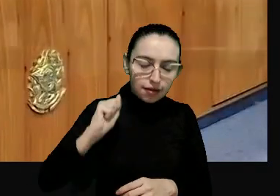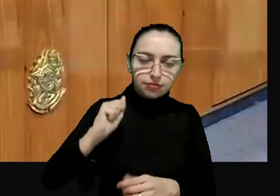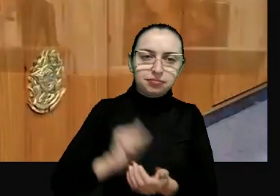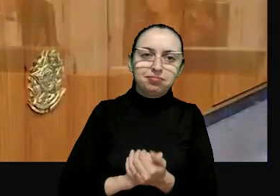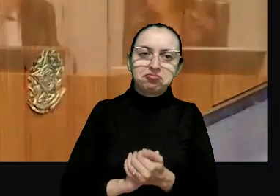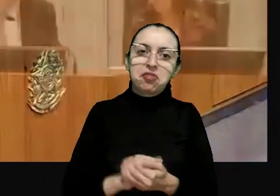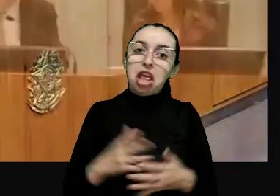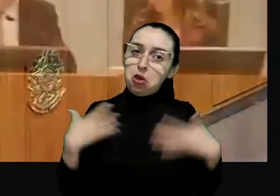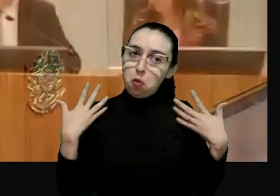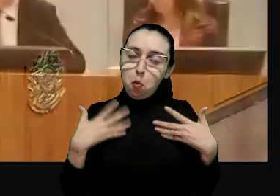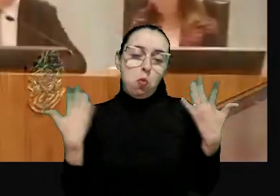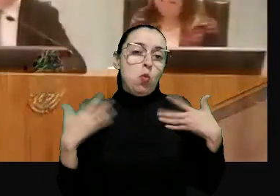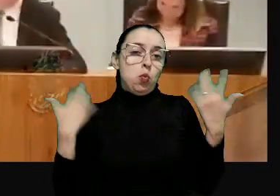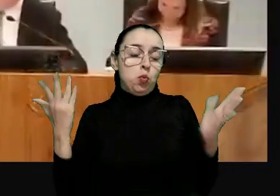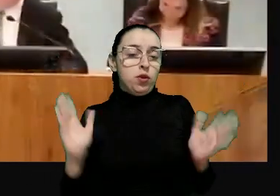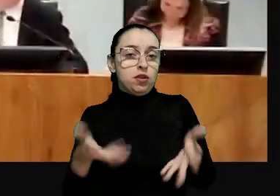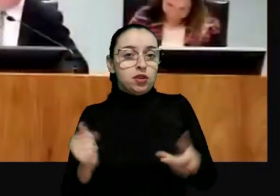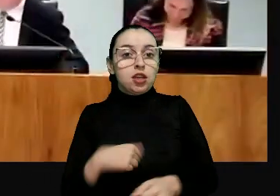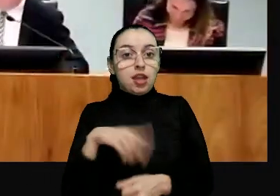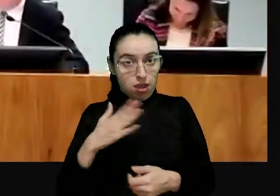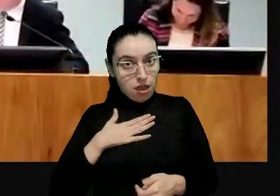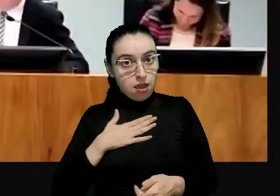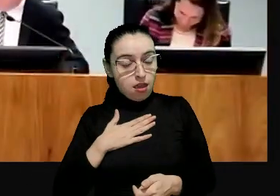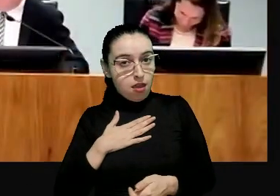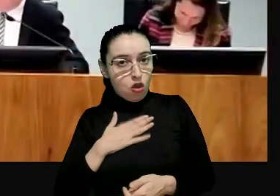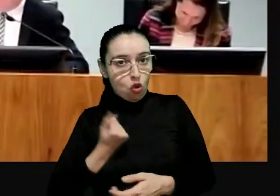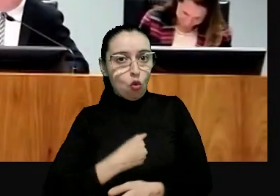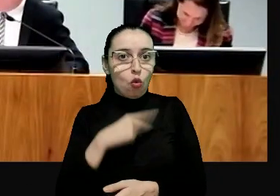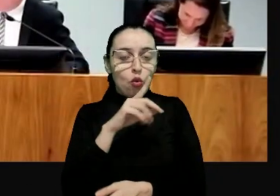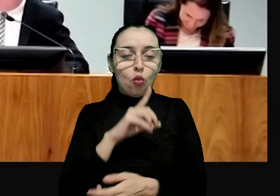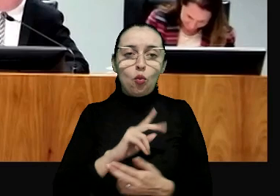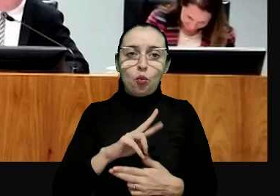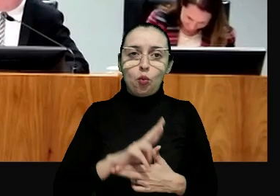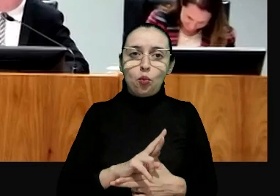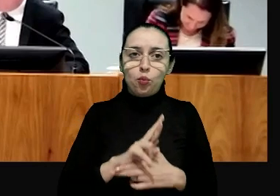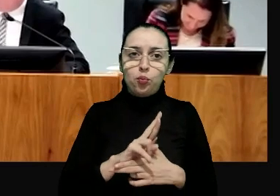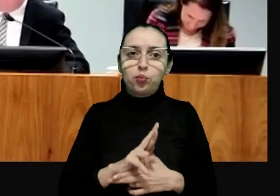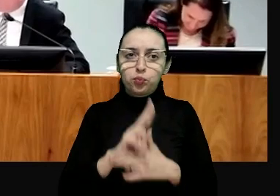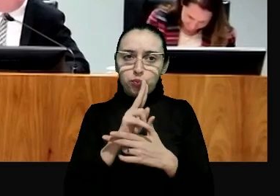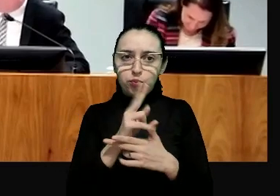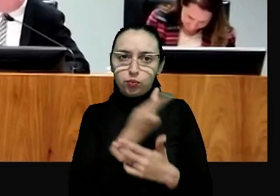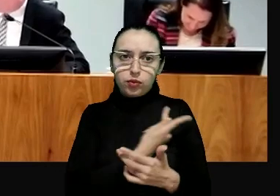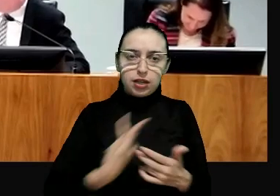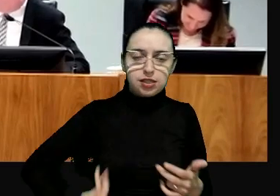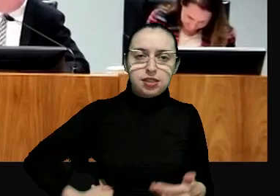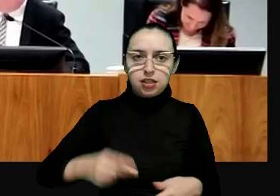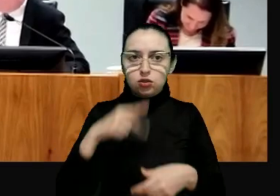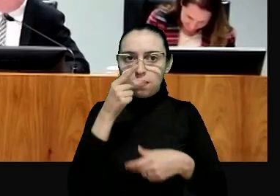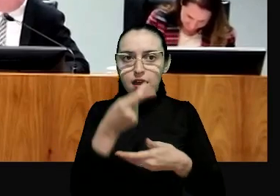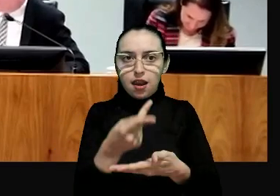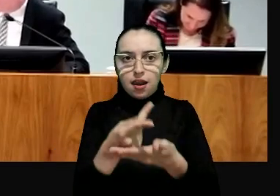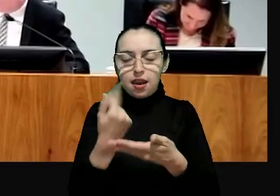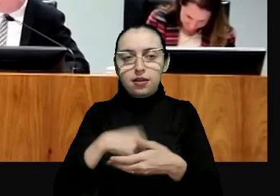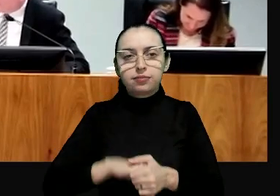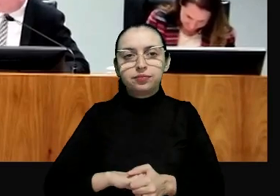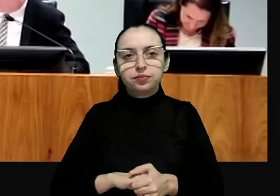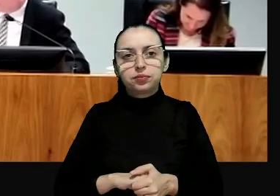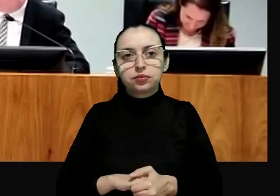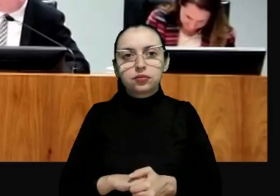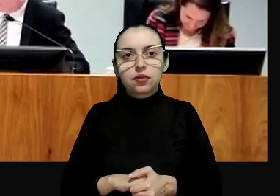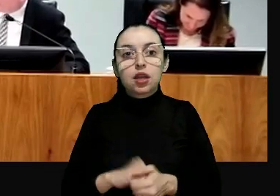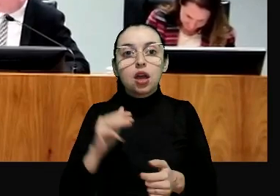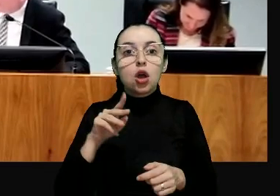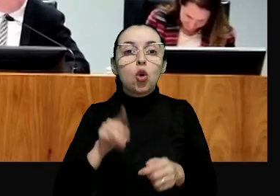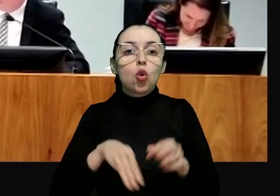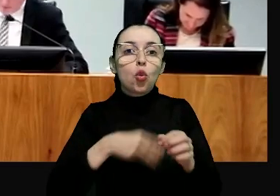e eu, o senhor presidente já passo a palavra para professor dele também nós passamos a